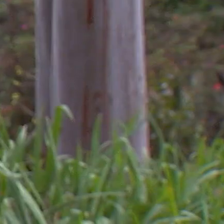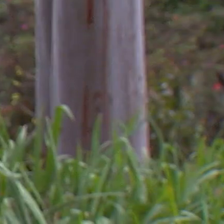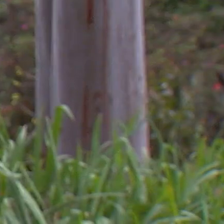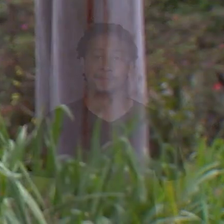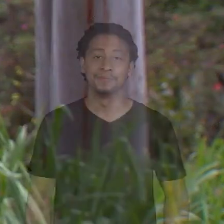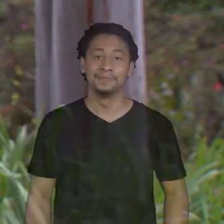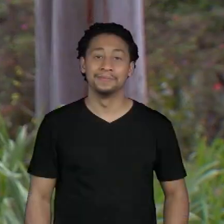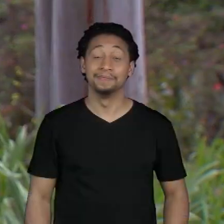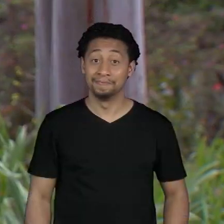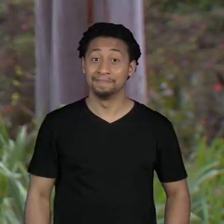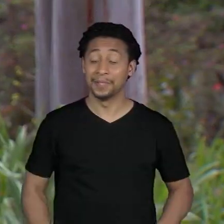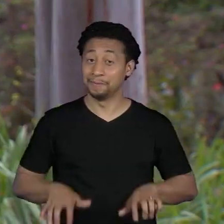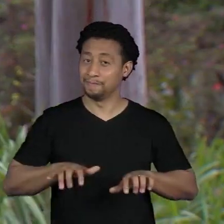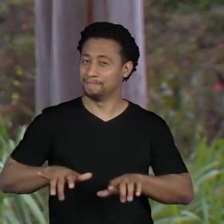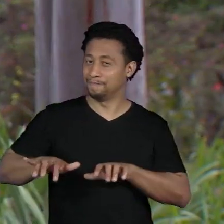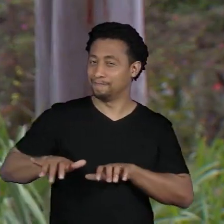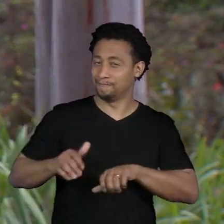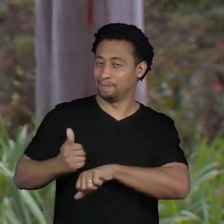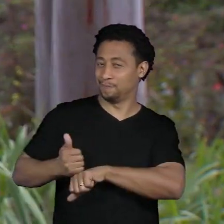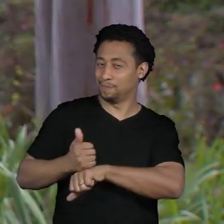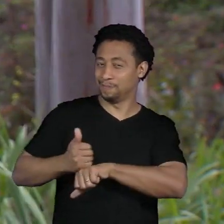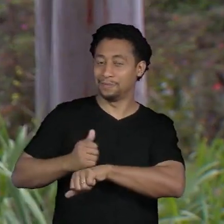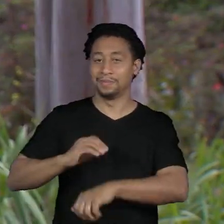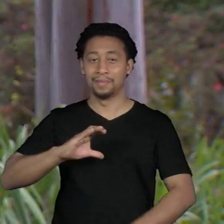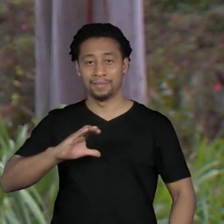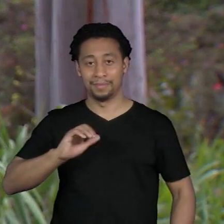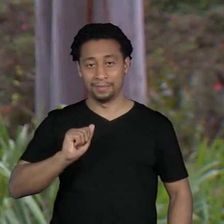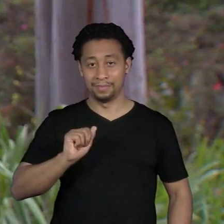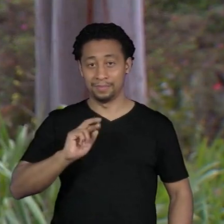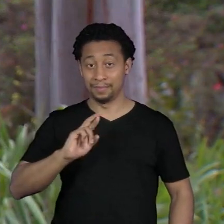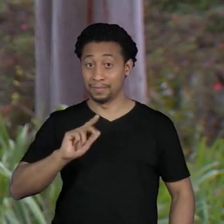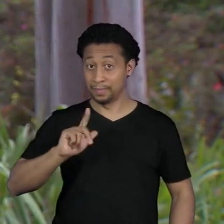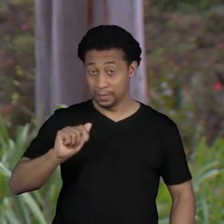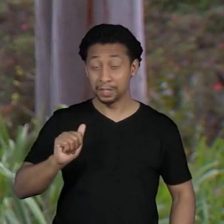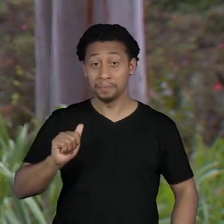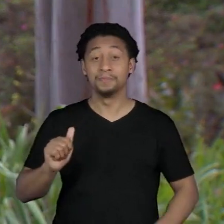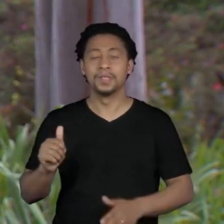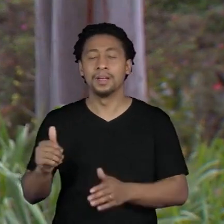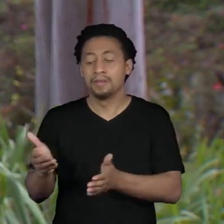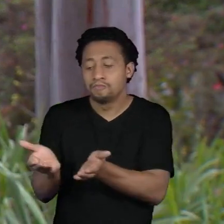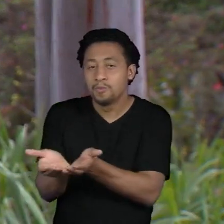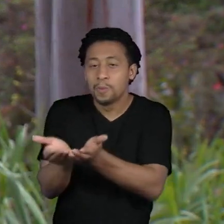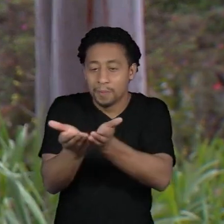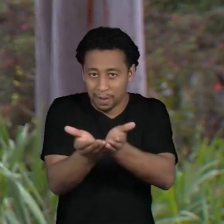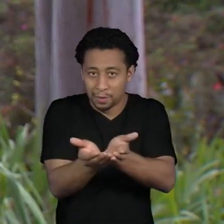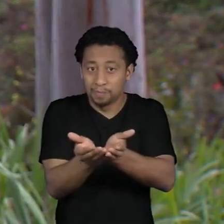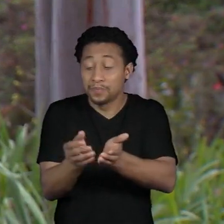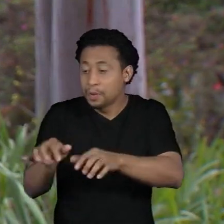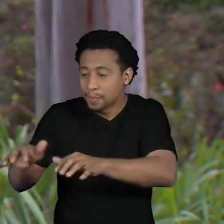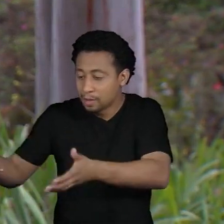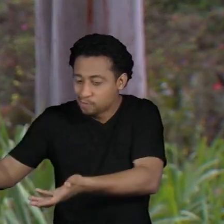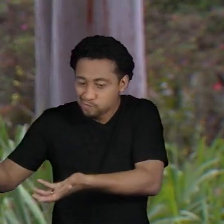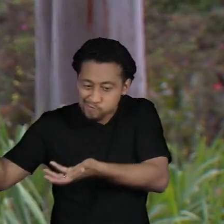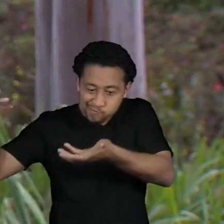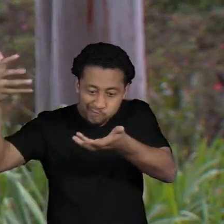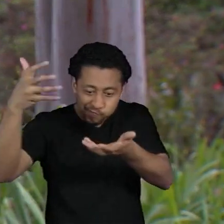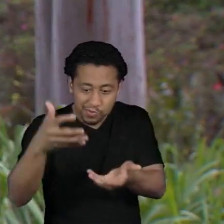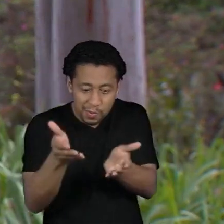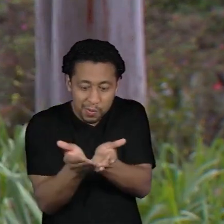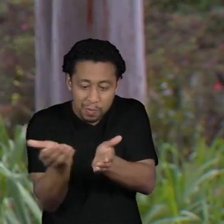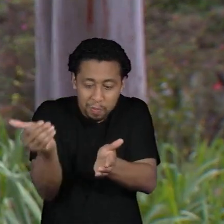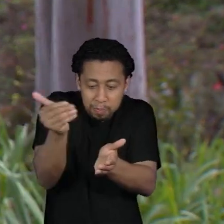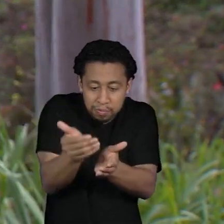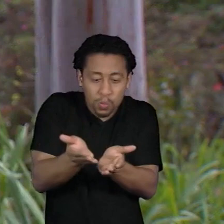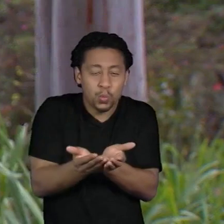A pianista Carla Ruaro colocou um piano em um barco para levar música de compositores